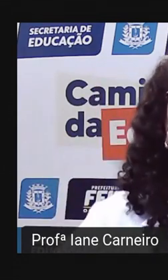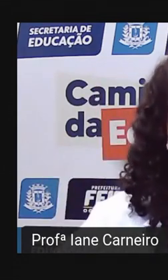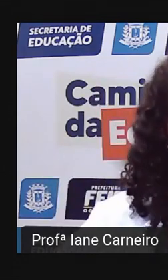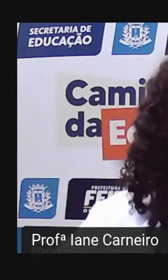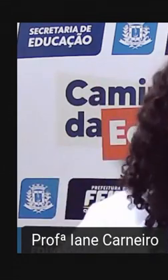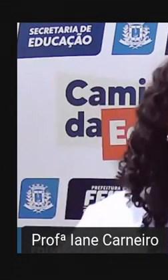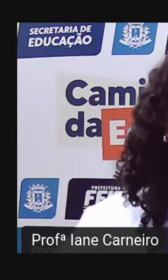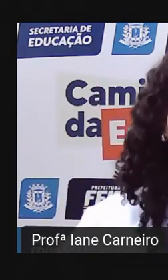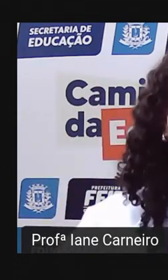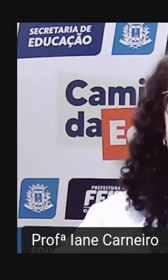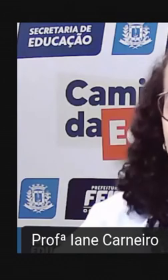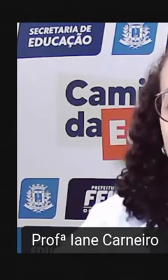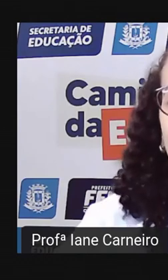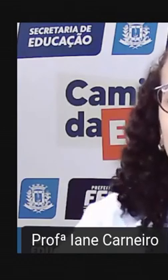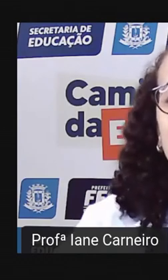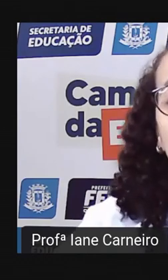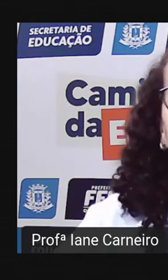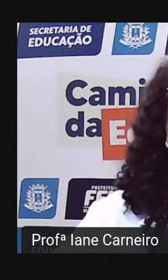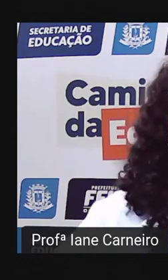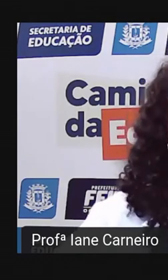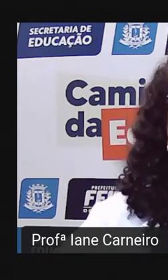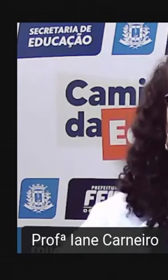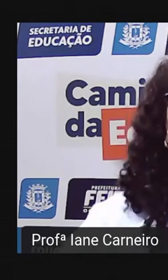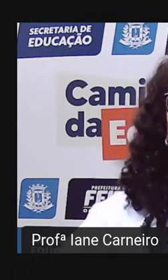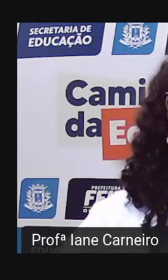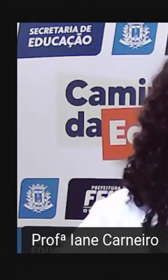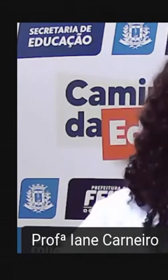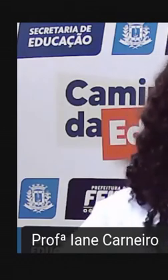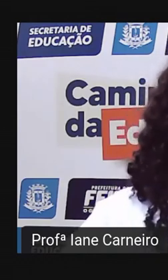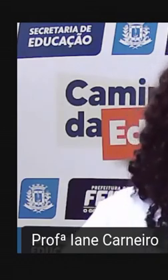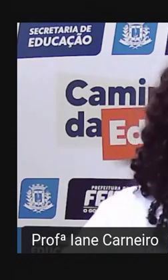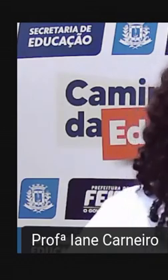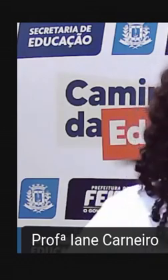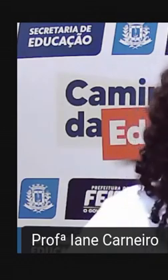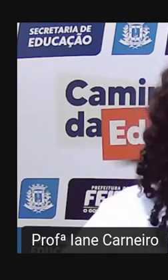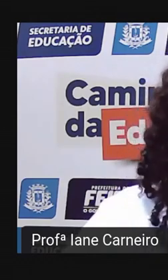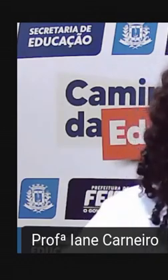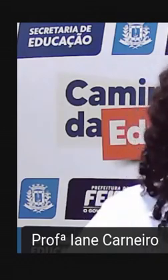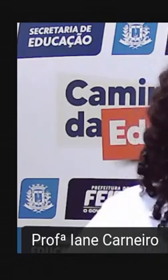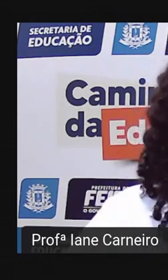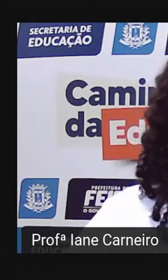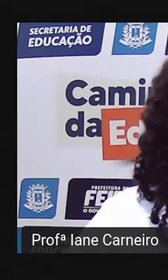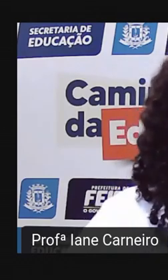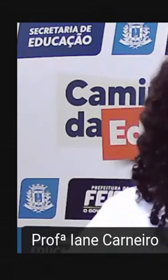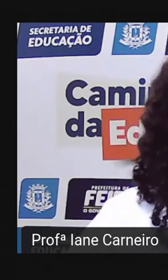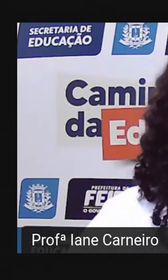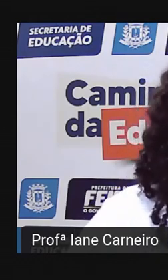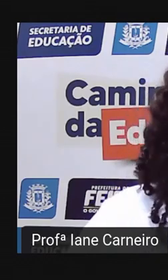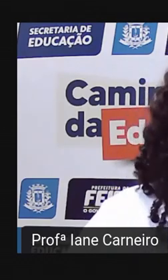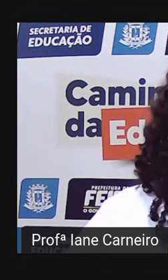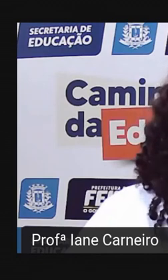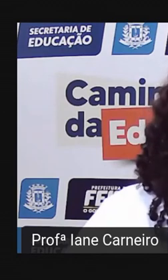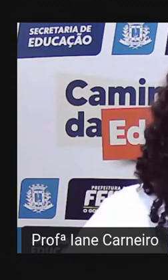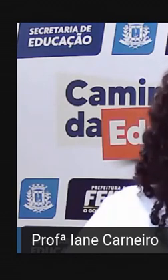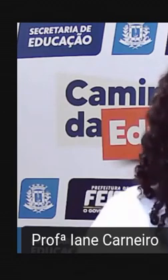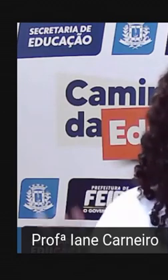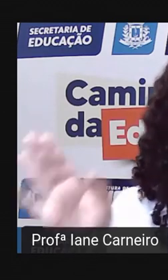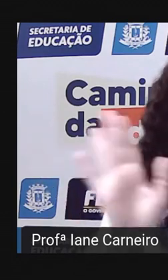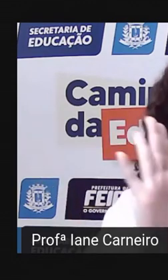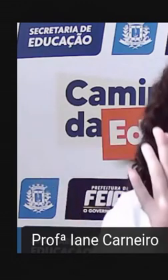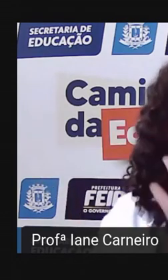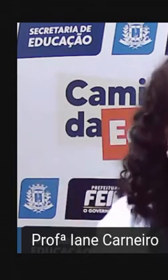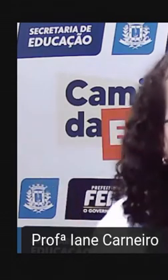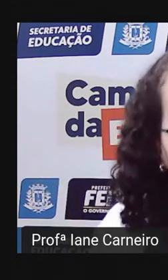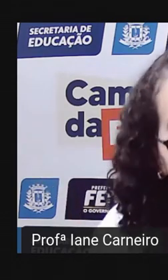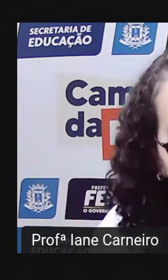Entrou na folia, né? Então Se divirtam muito Eu quero saber se vocês estão brincando De pular corda, tá certo? Me contem aí A gente se vê,